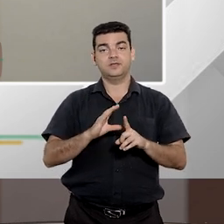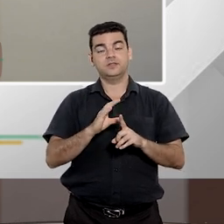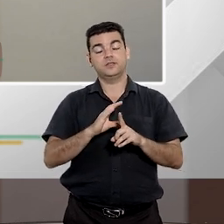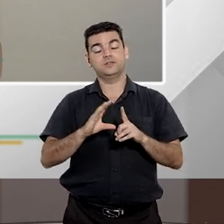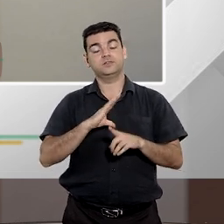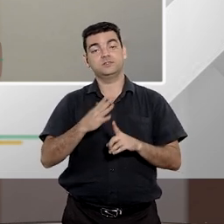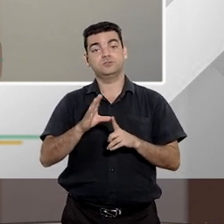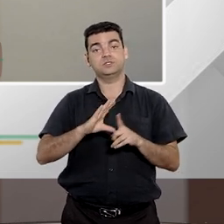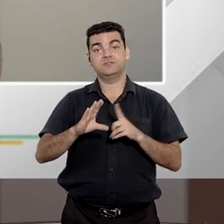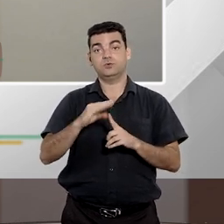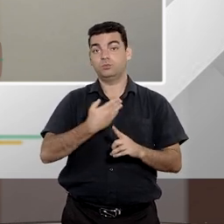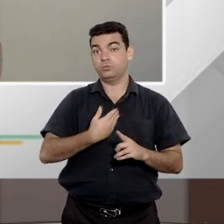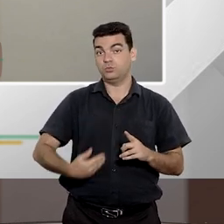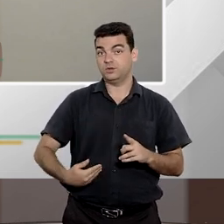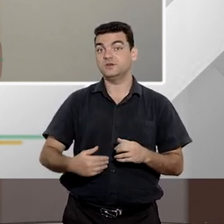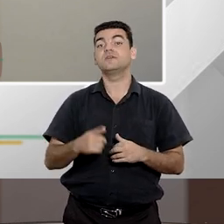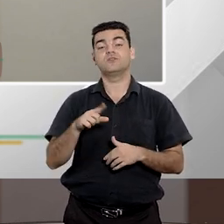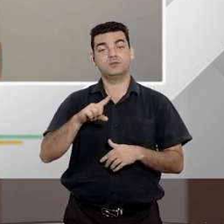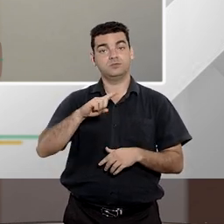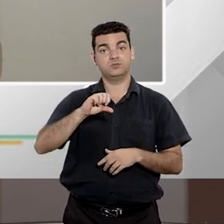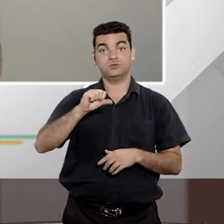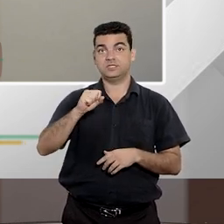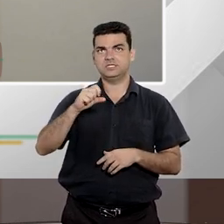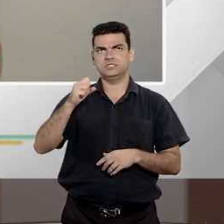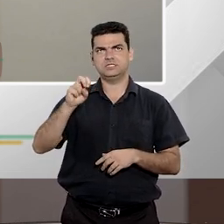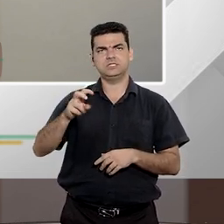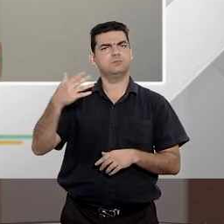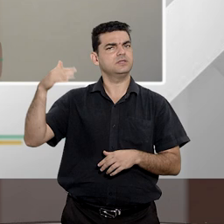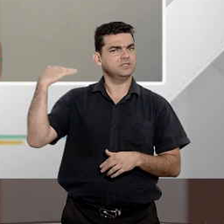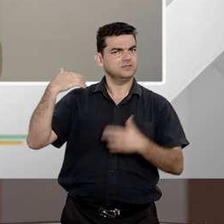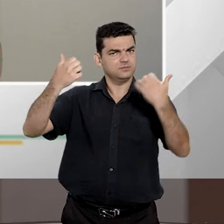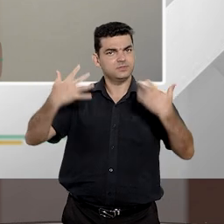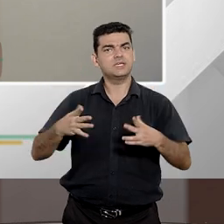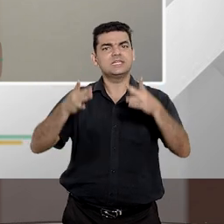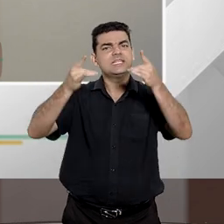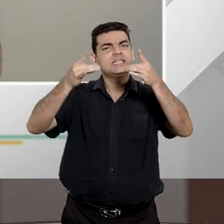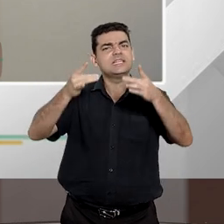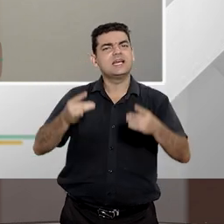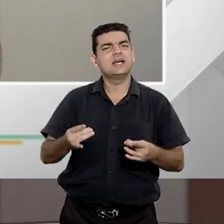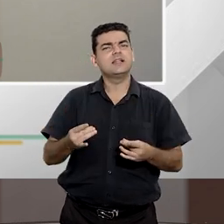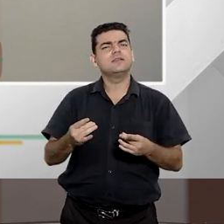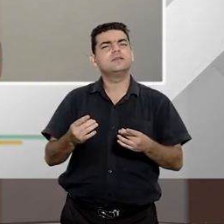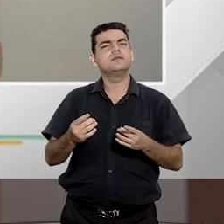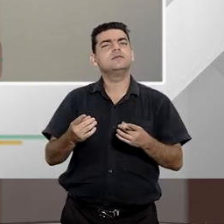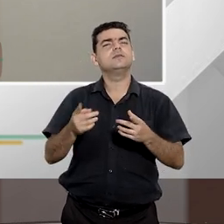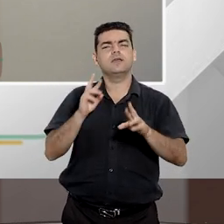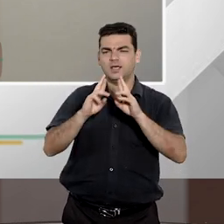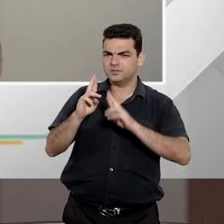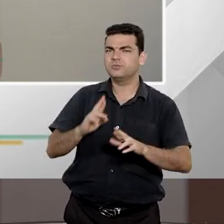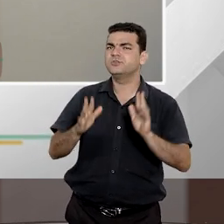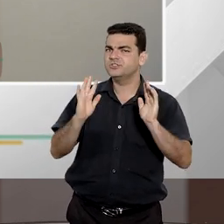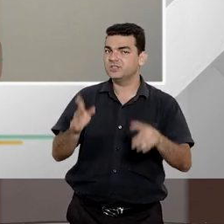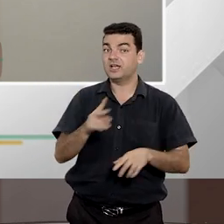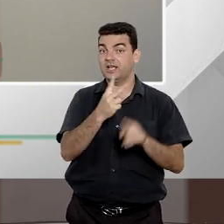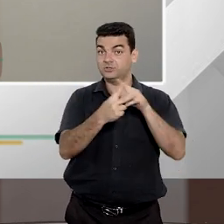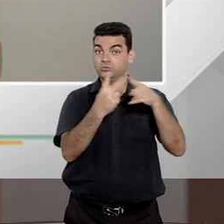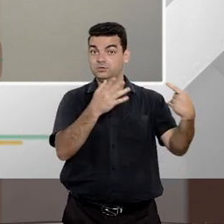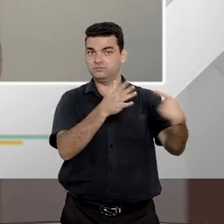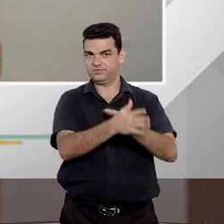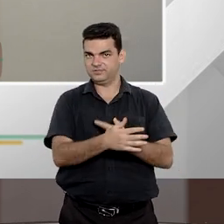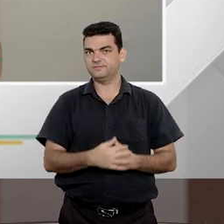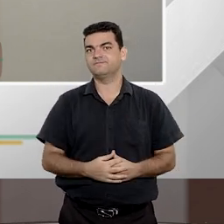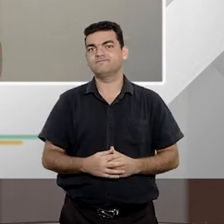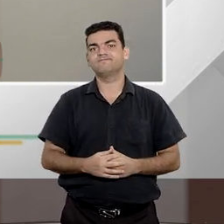7347, de 1985, que ela traz as especificidades e responde a essas duas perguntas que você me fez.